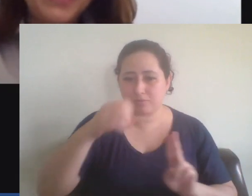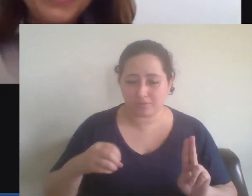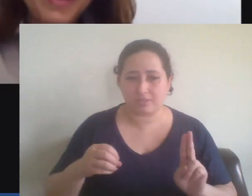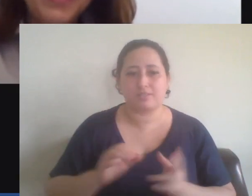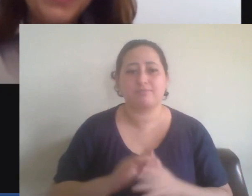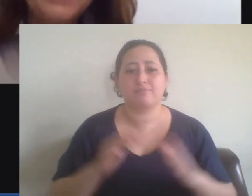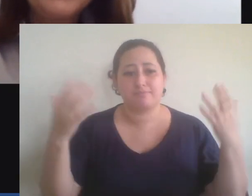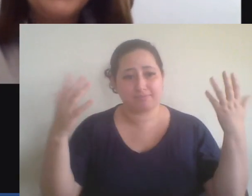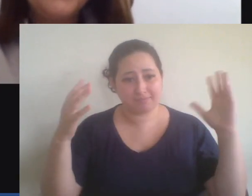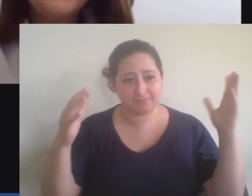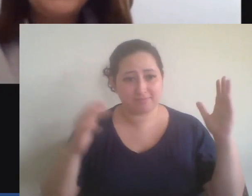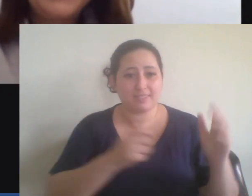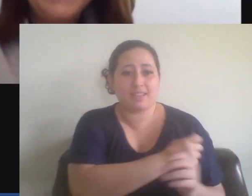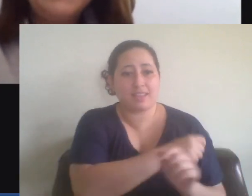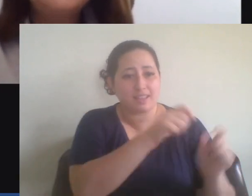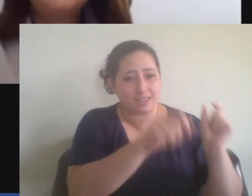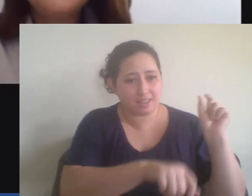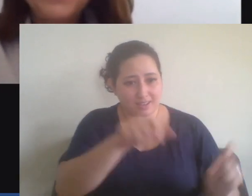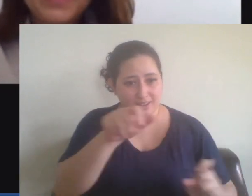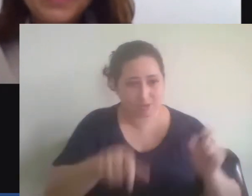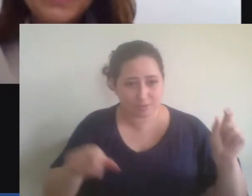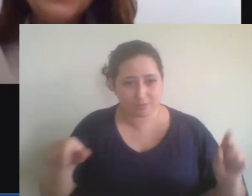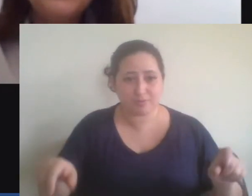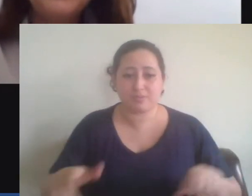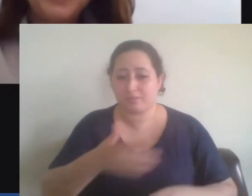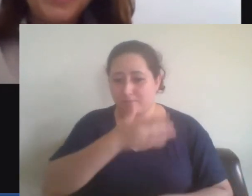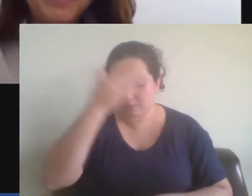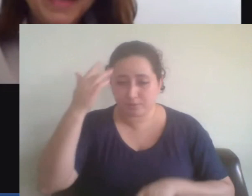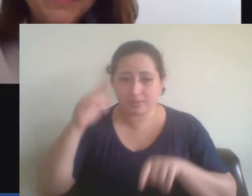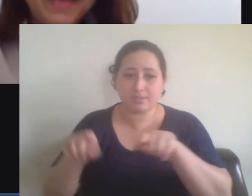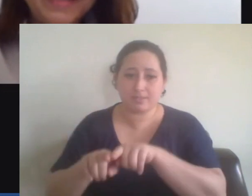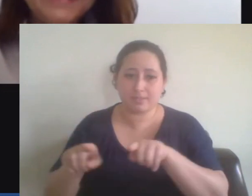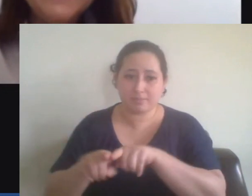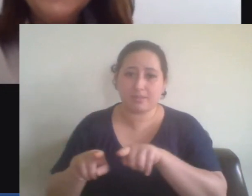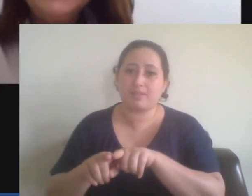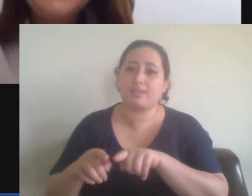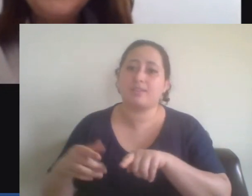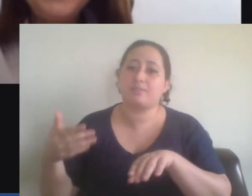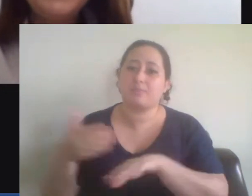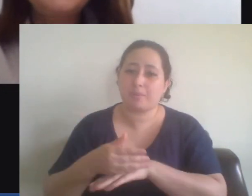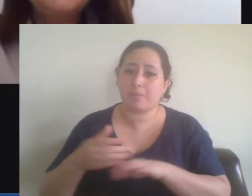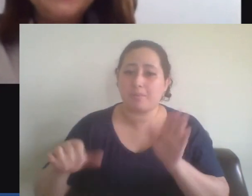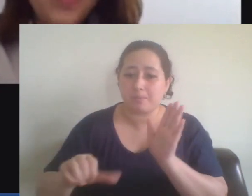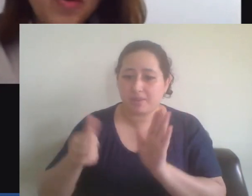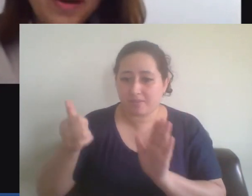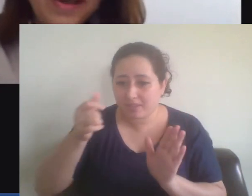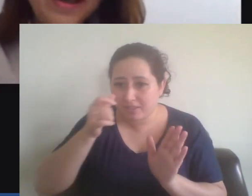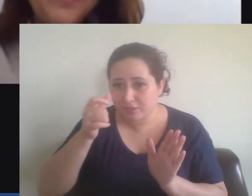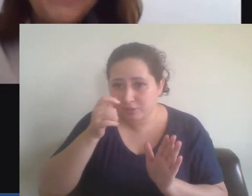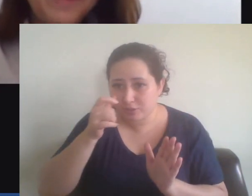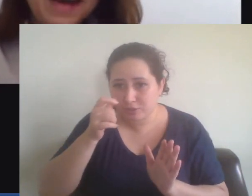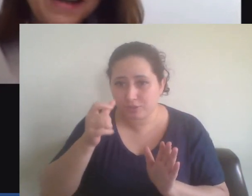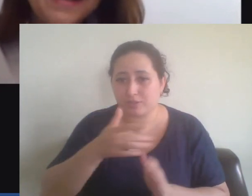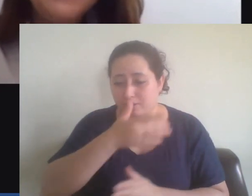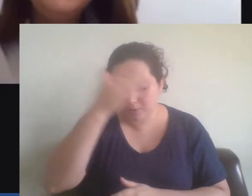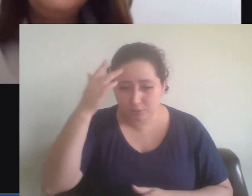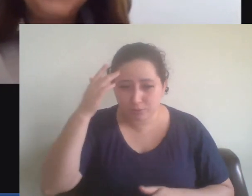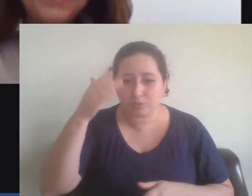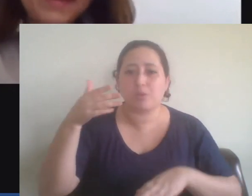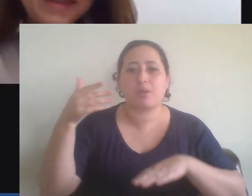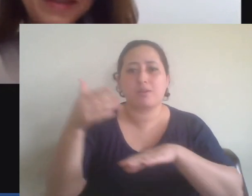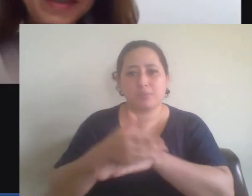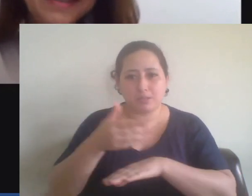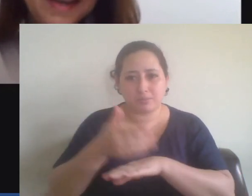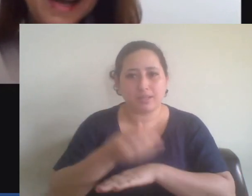os nossos alunos e alunas, quanto aqueles que estão aqui nos assistindo pela primeira vez, e também aqueles que concorreram à vaga